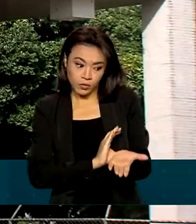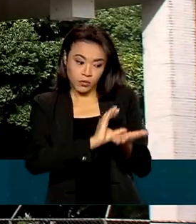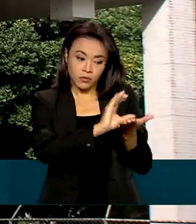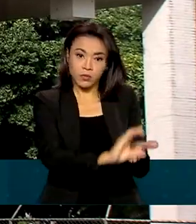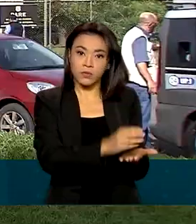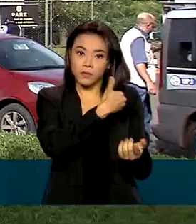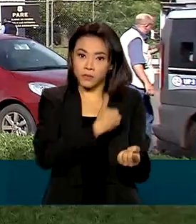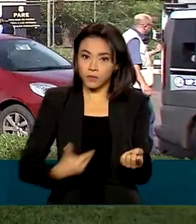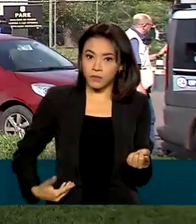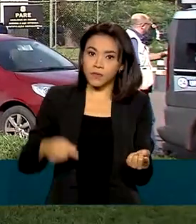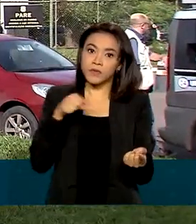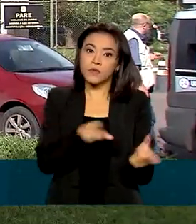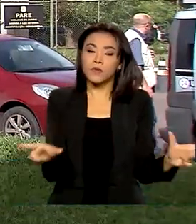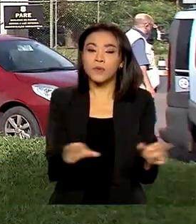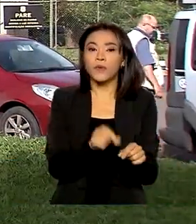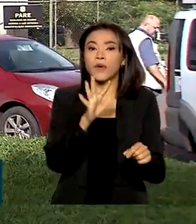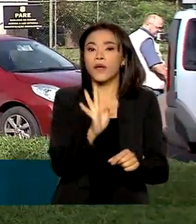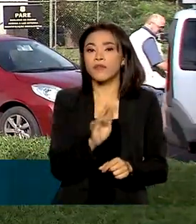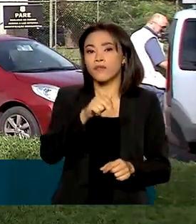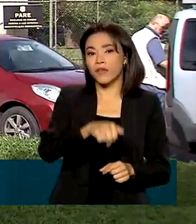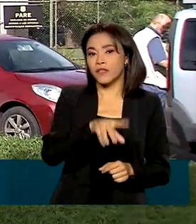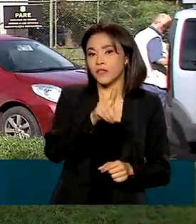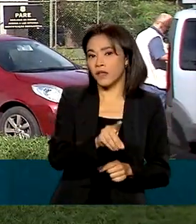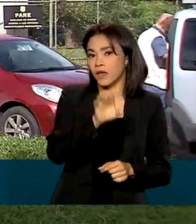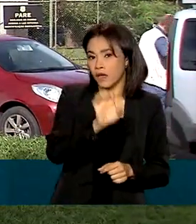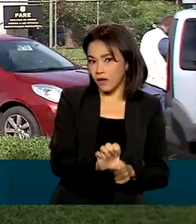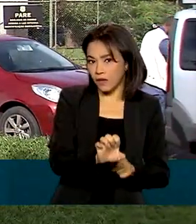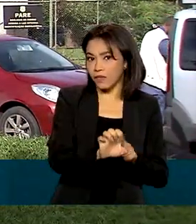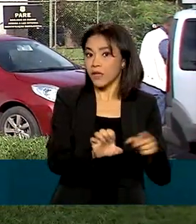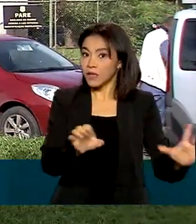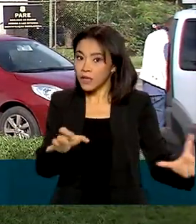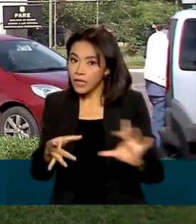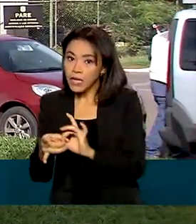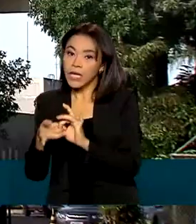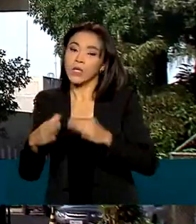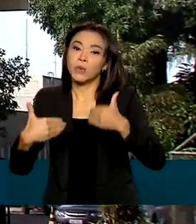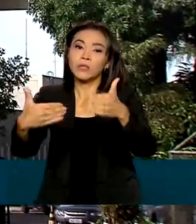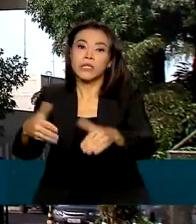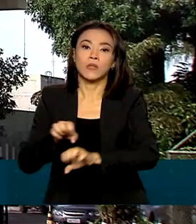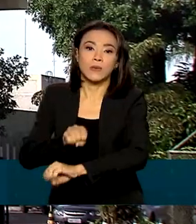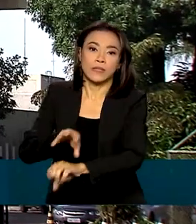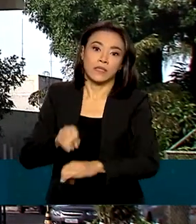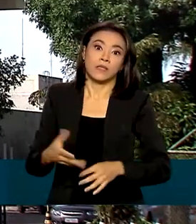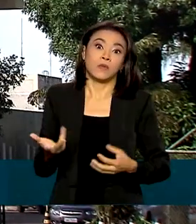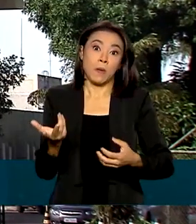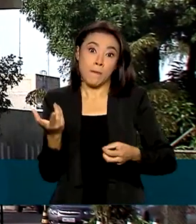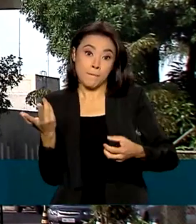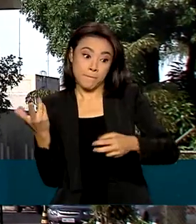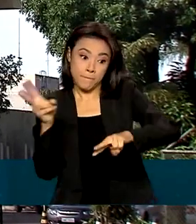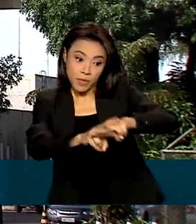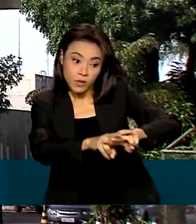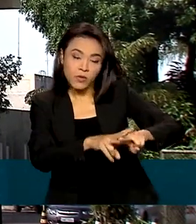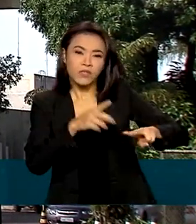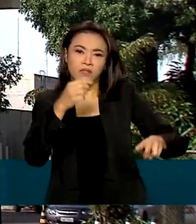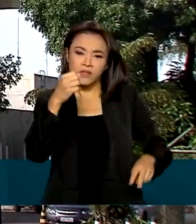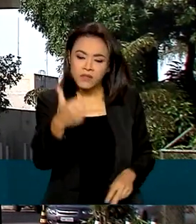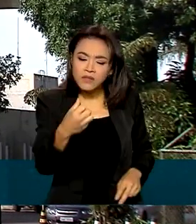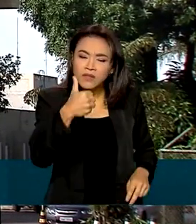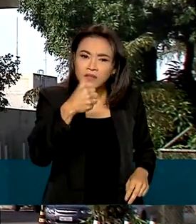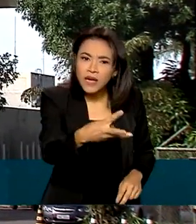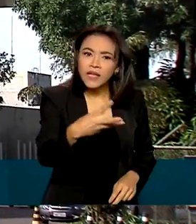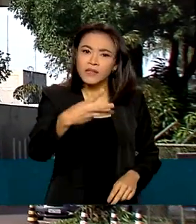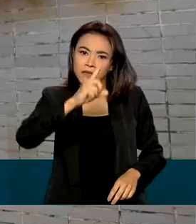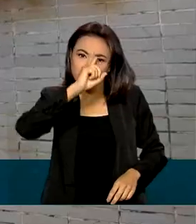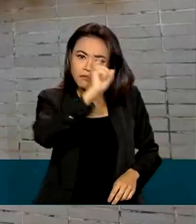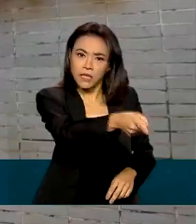Nacional de Desenvolvimento da Educação, vinculado ao Ministério. Além das prisões, 13 mandados de busca